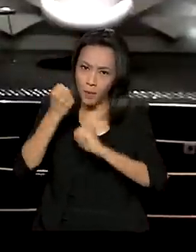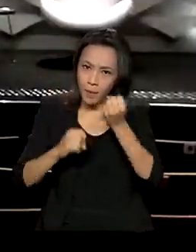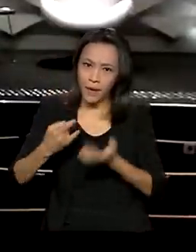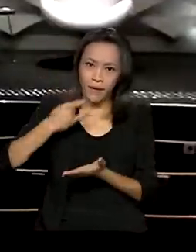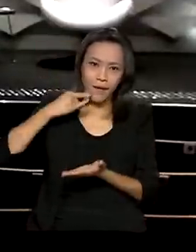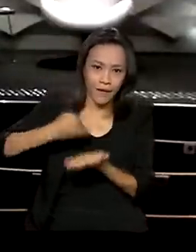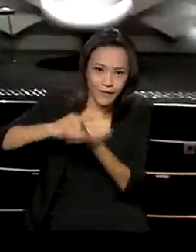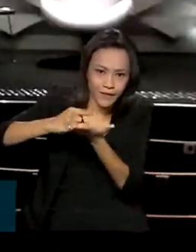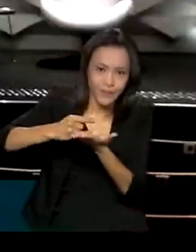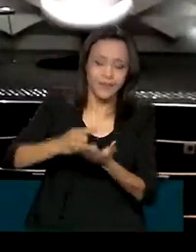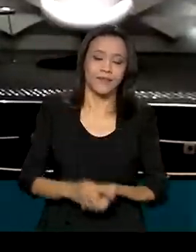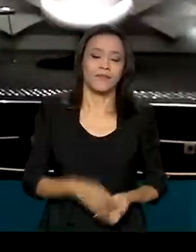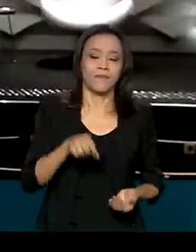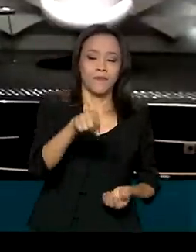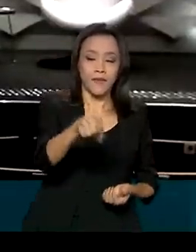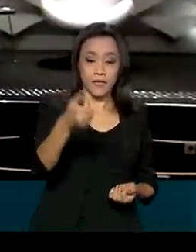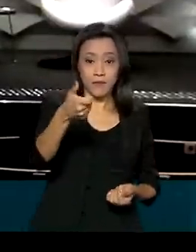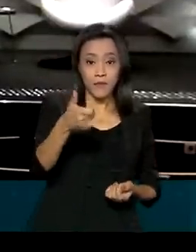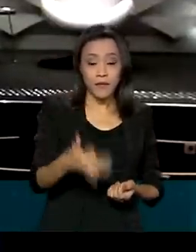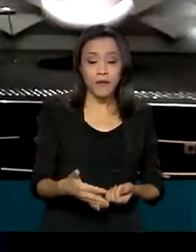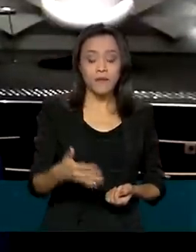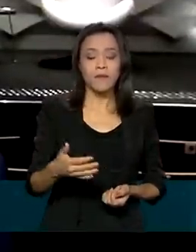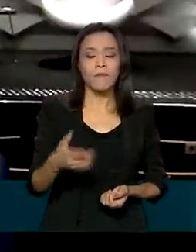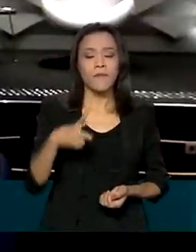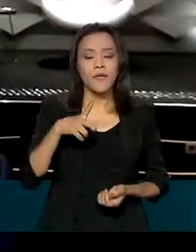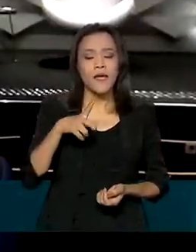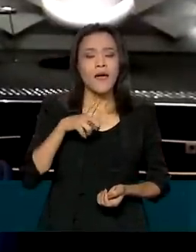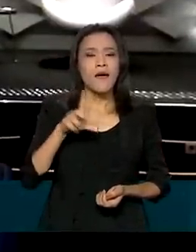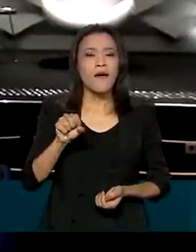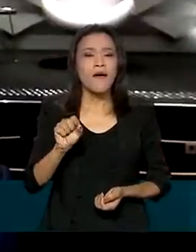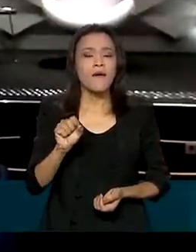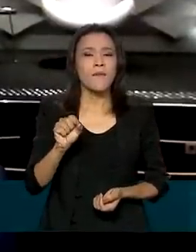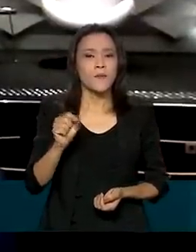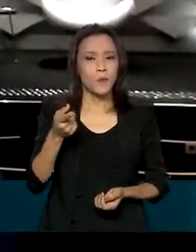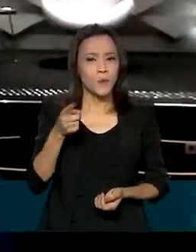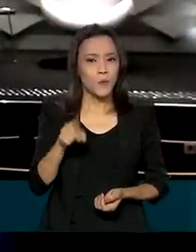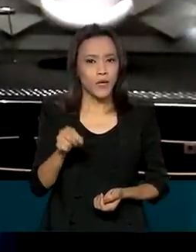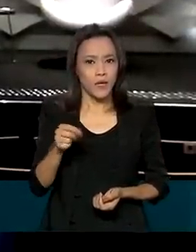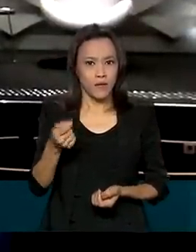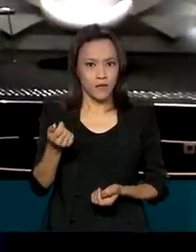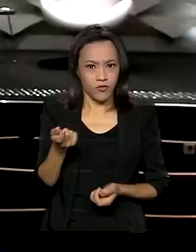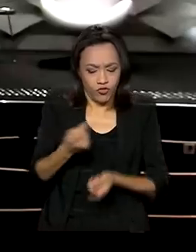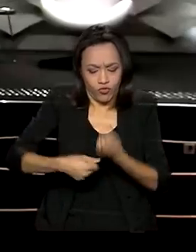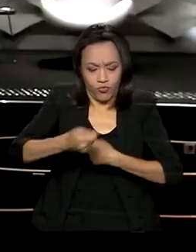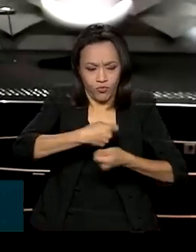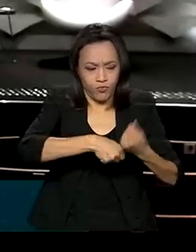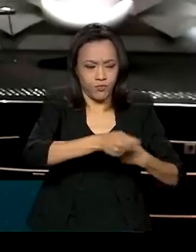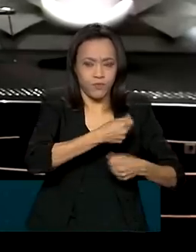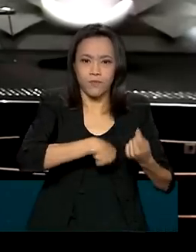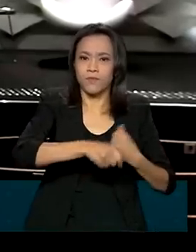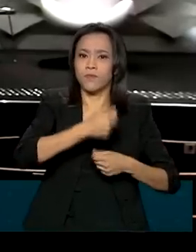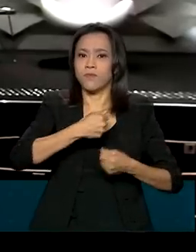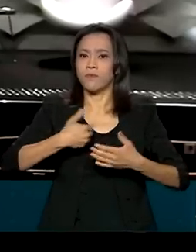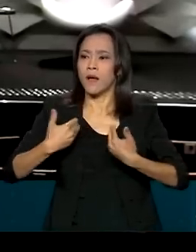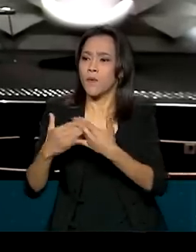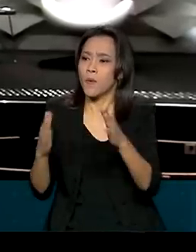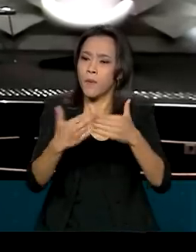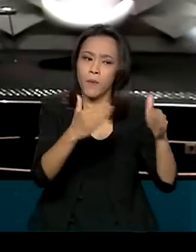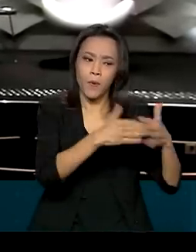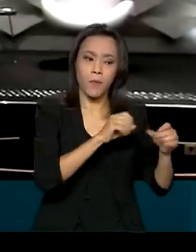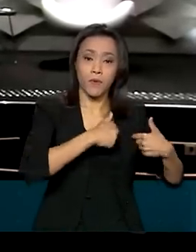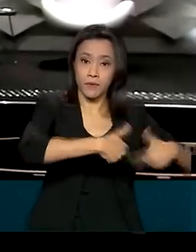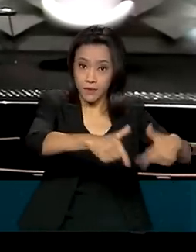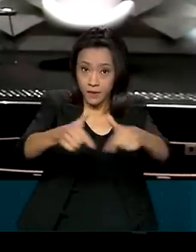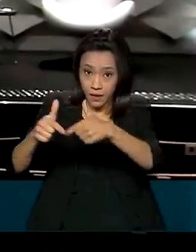cachaça também, além de ser um grande ganho do ponto de vista de geração de emprego, de financeiro, de recursos,